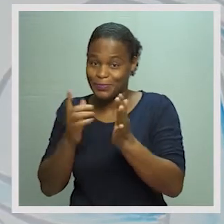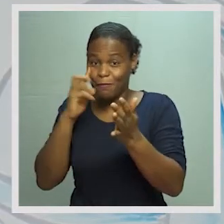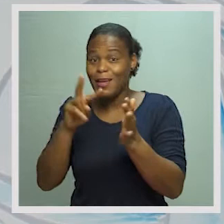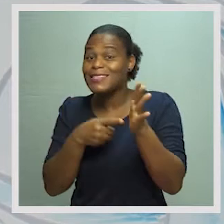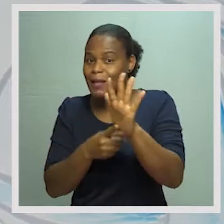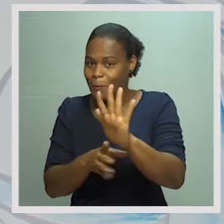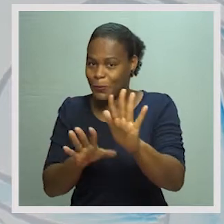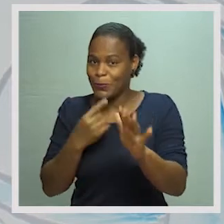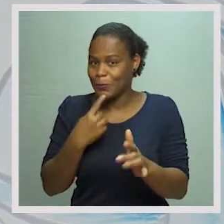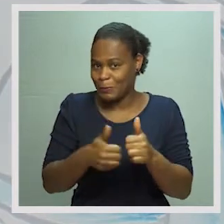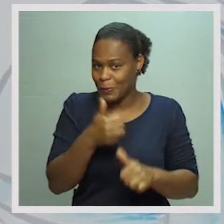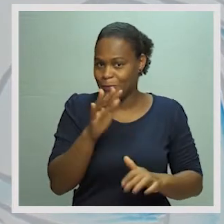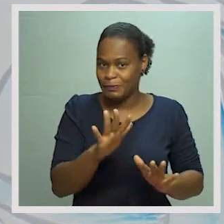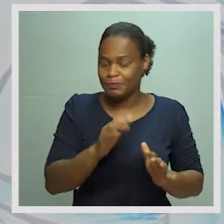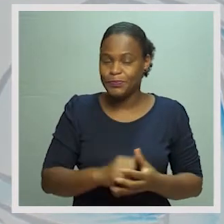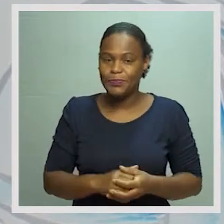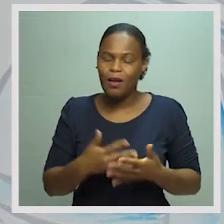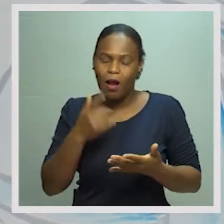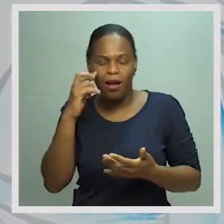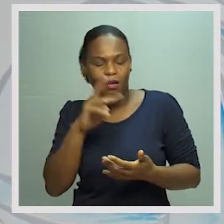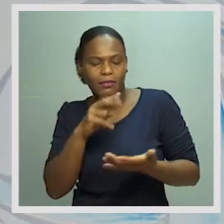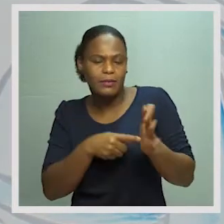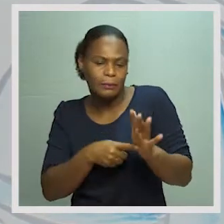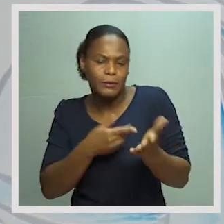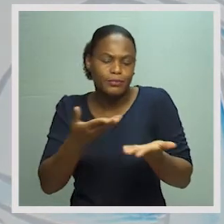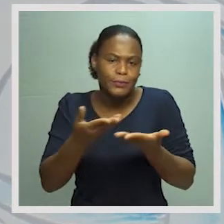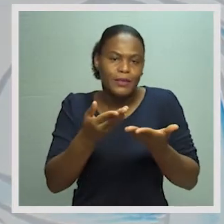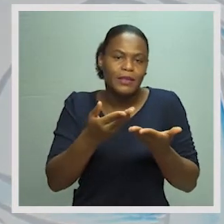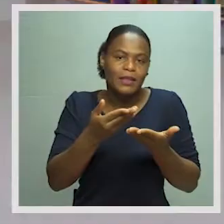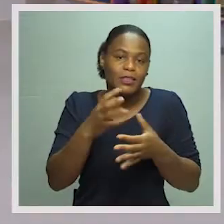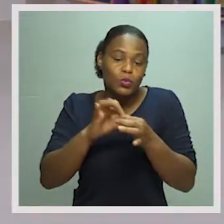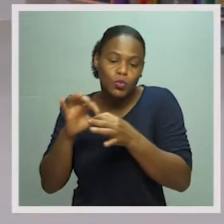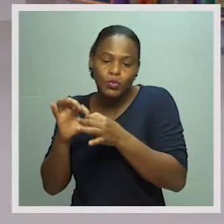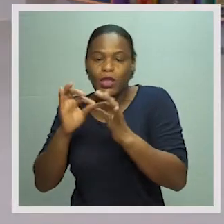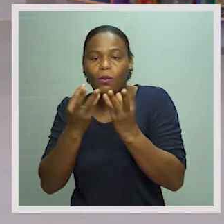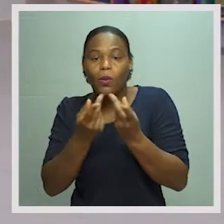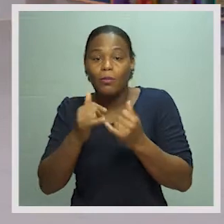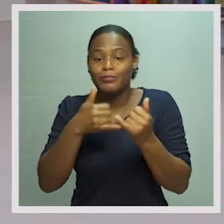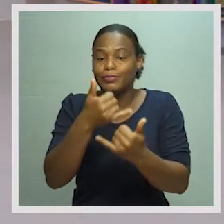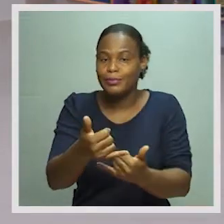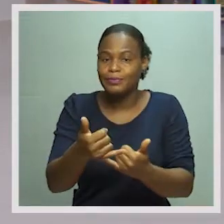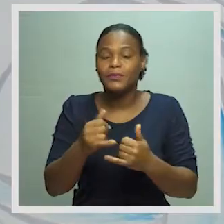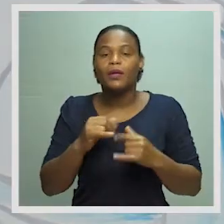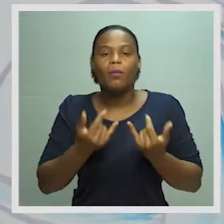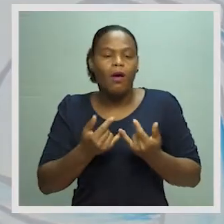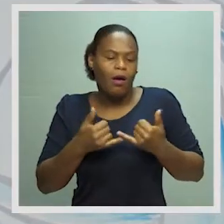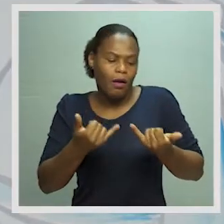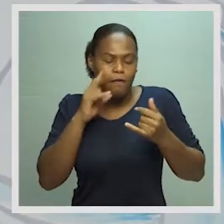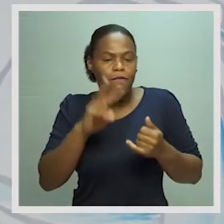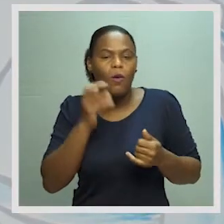exemplo, vamos considerar um fluxo e um circuito econômico a seguir, e depois vamos ver como é que se